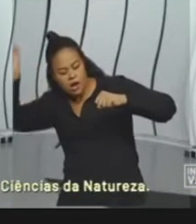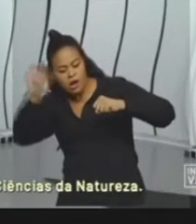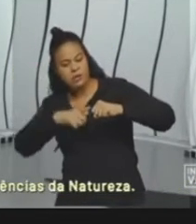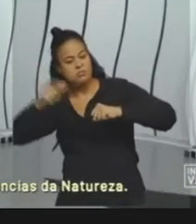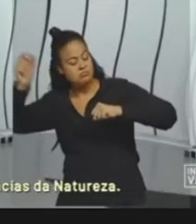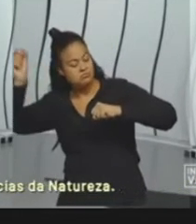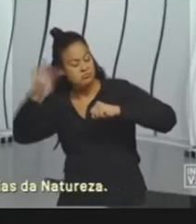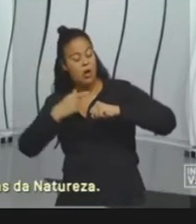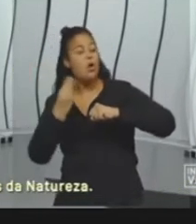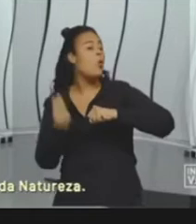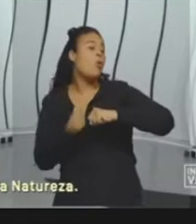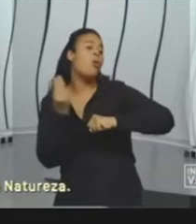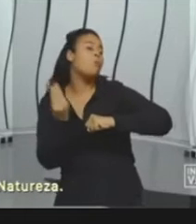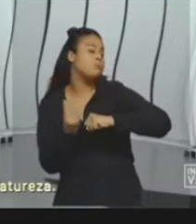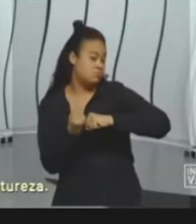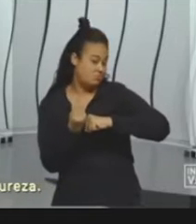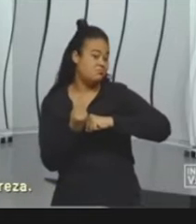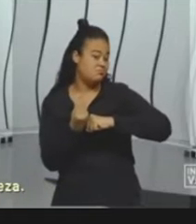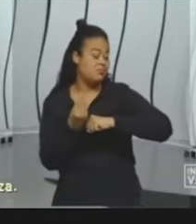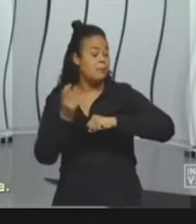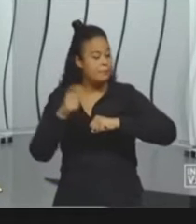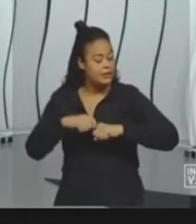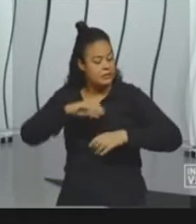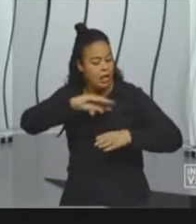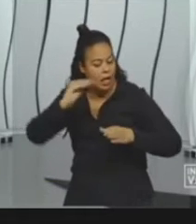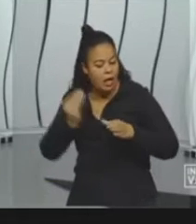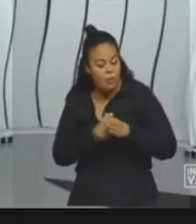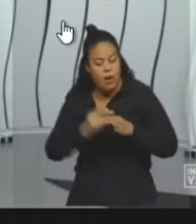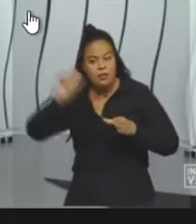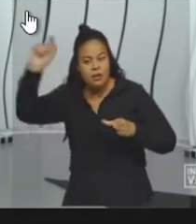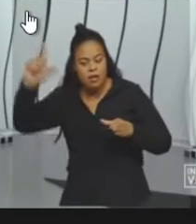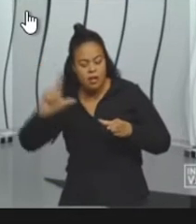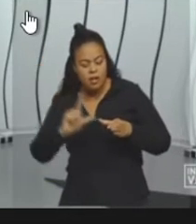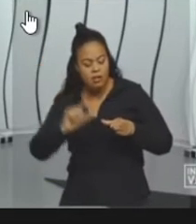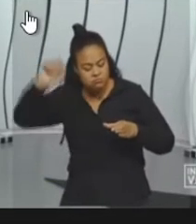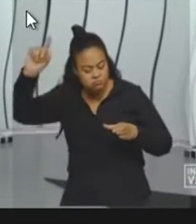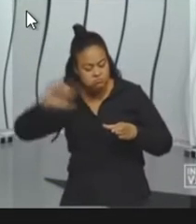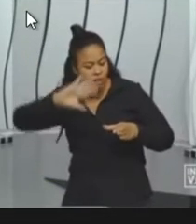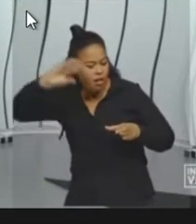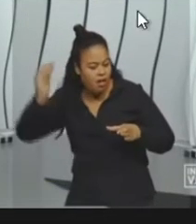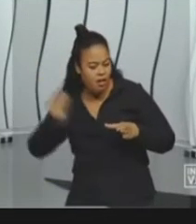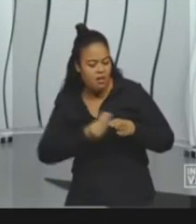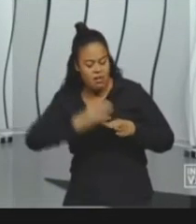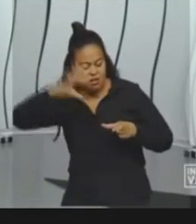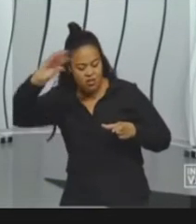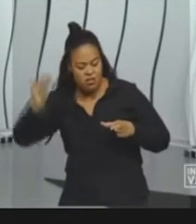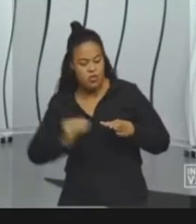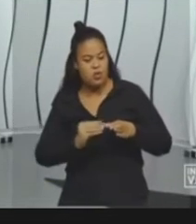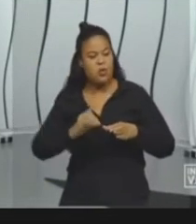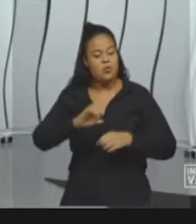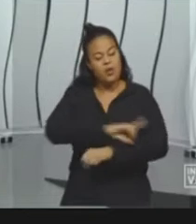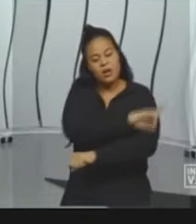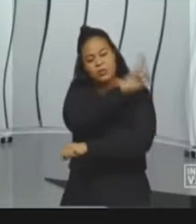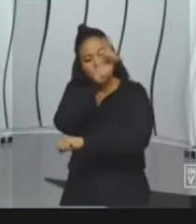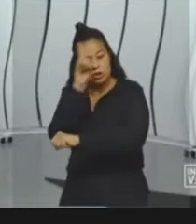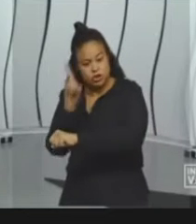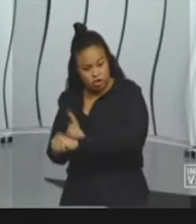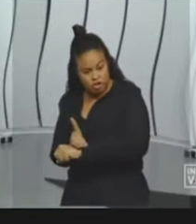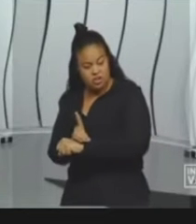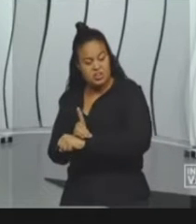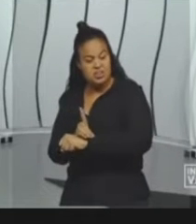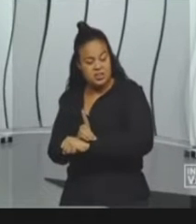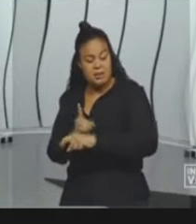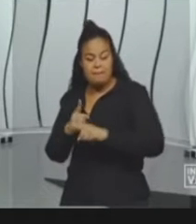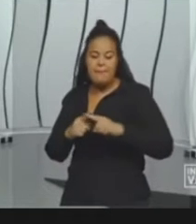você, então, precisa de armazenar o que foi produzido durante o dia. E ainda o armazenamento não é